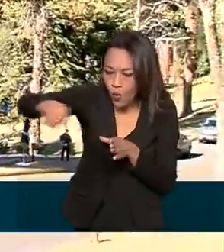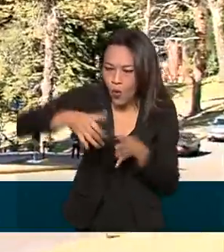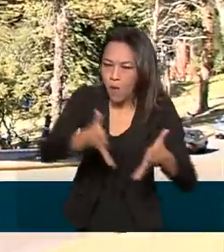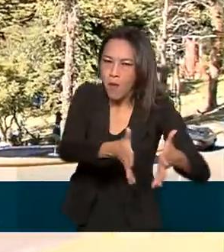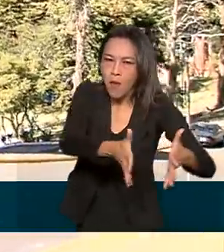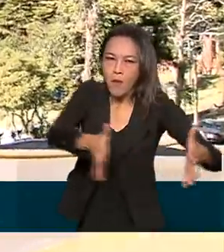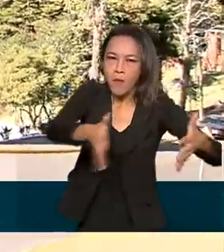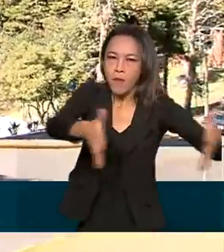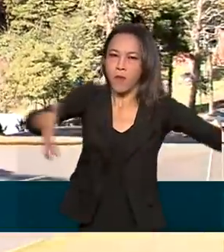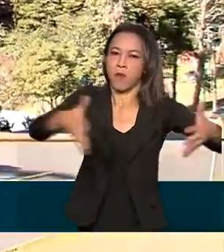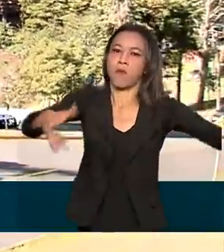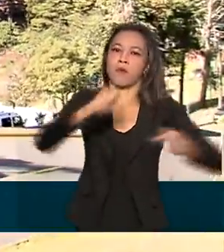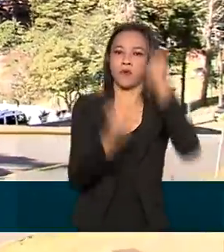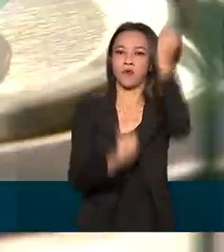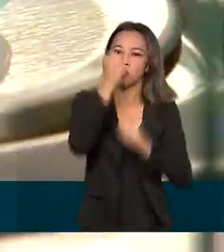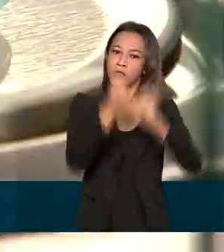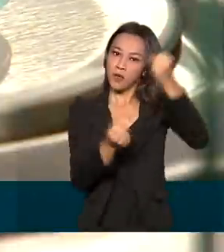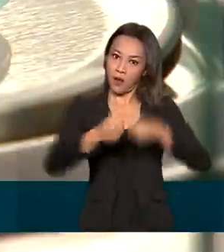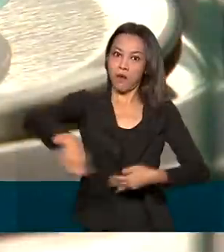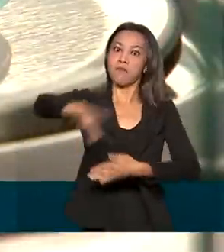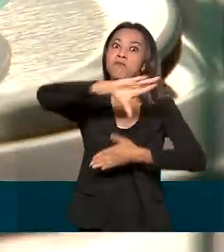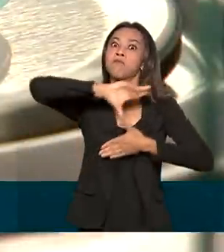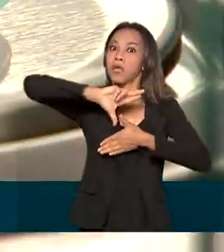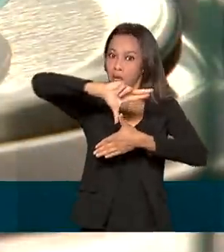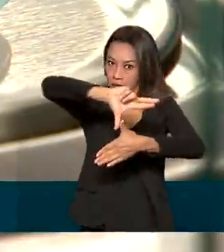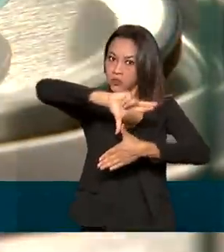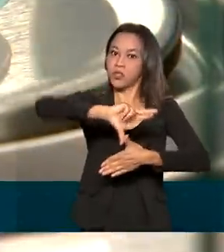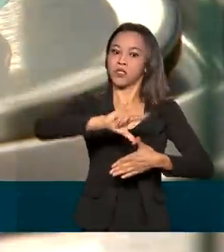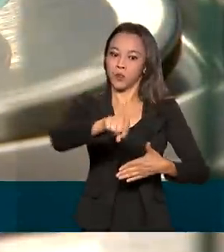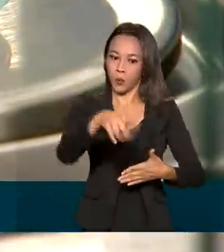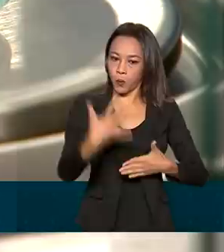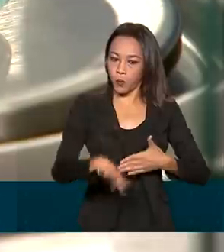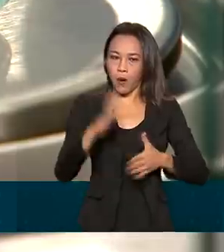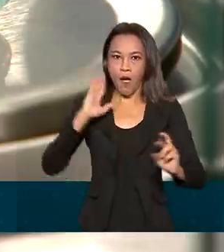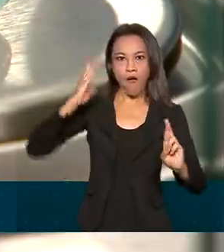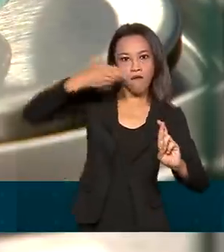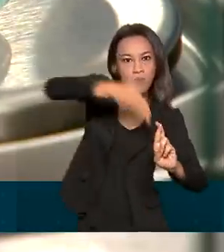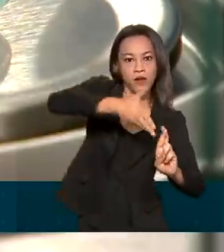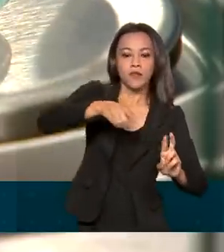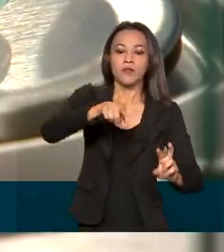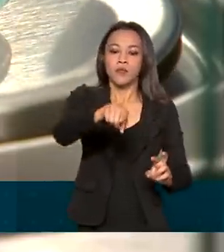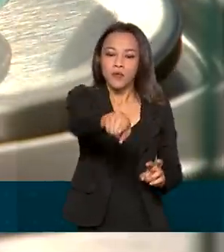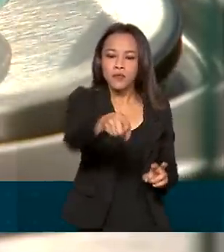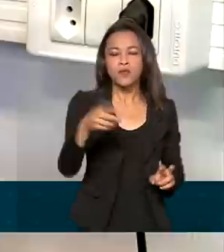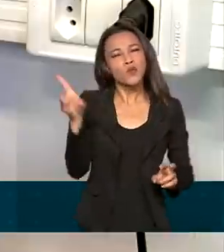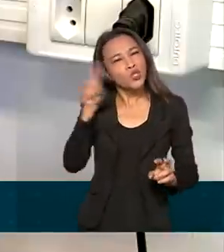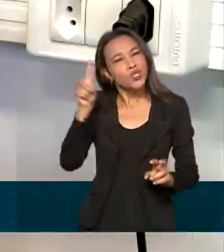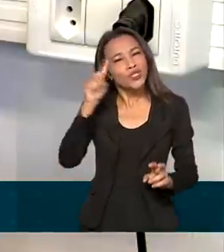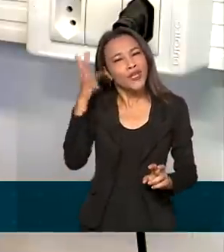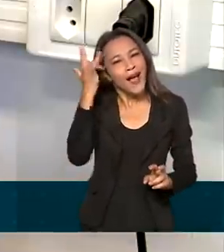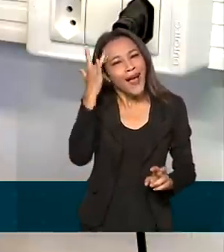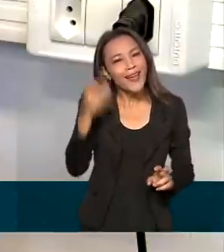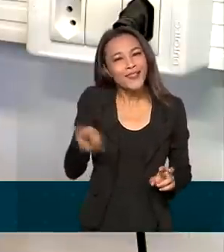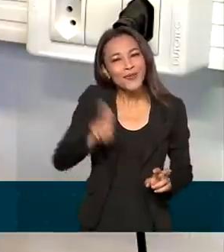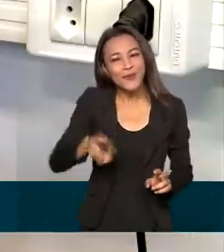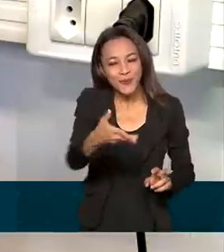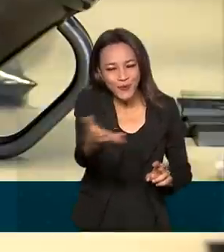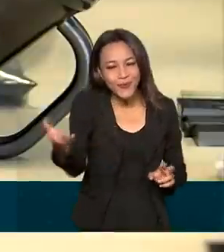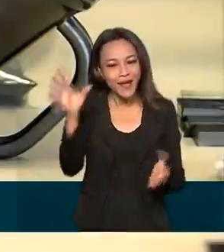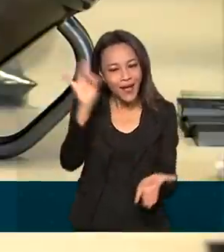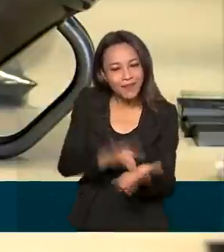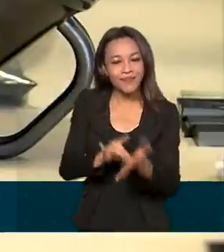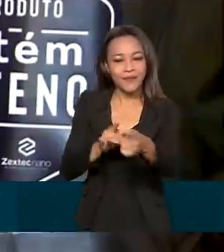escala industrial da América Latina. Aqui, a transformação do material em produtos do nosso dia a dia já é uma realidade.